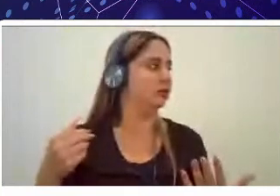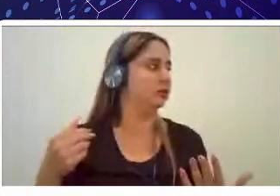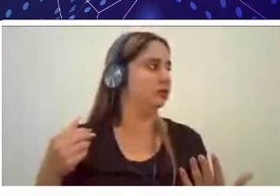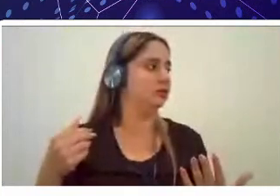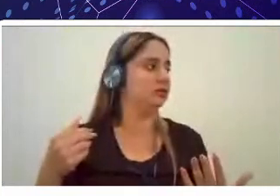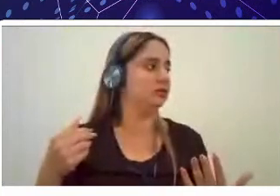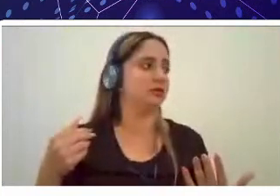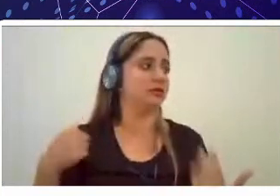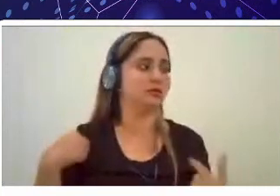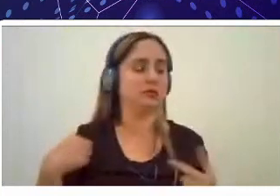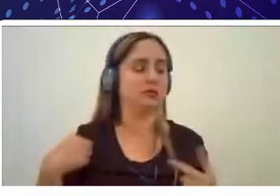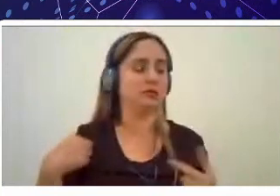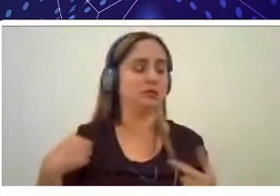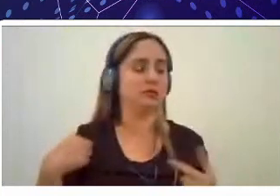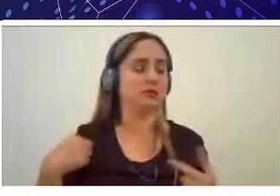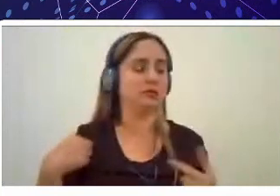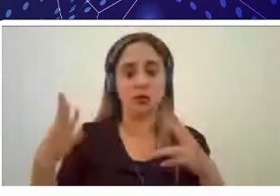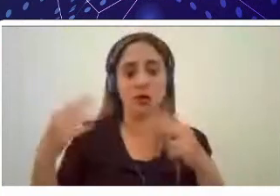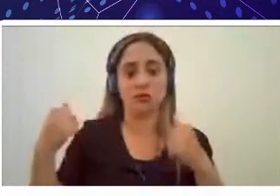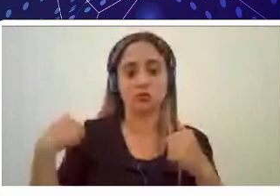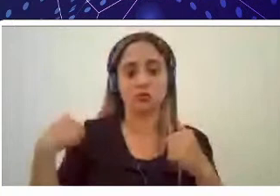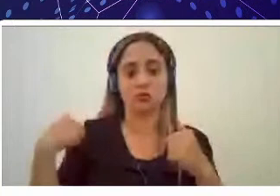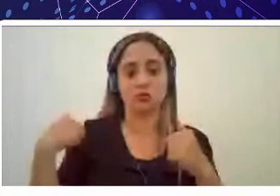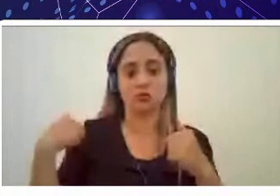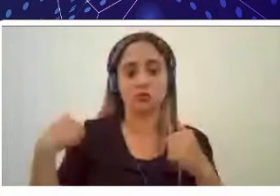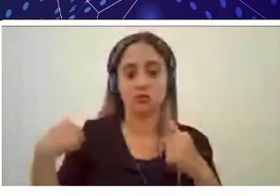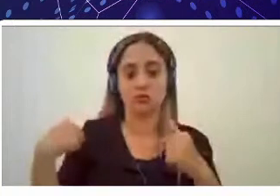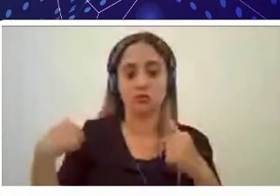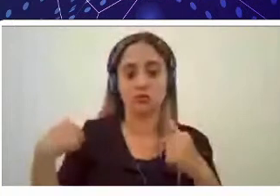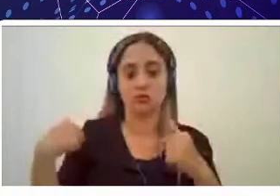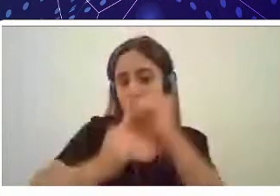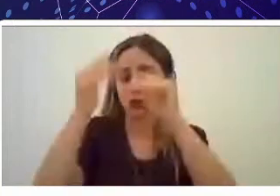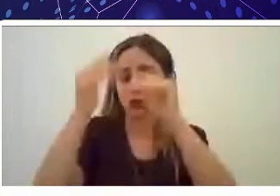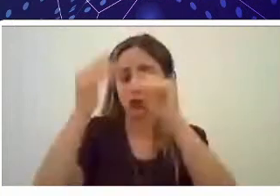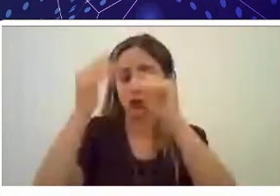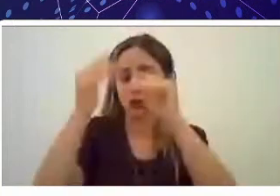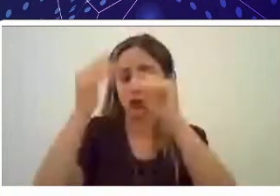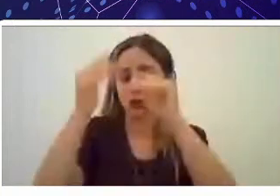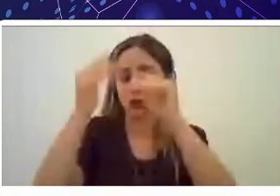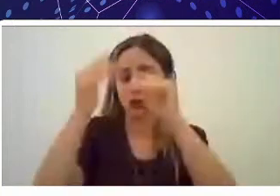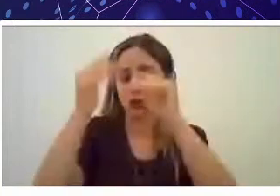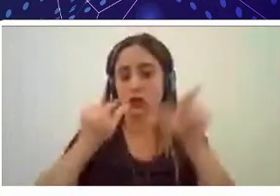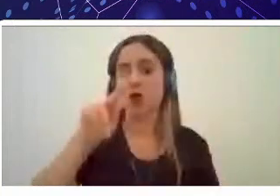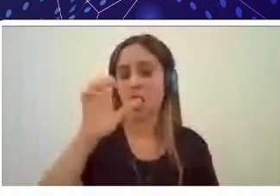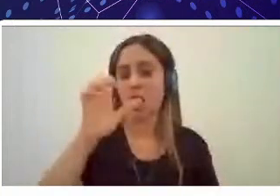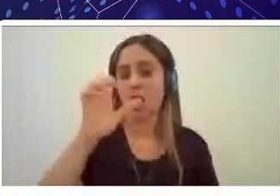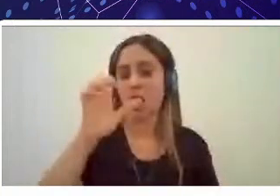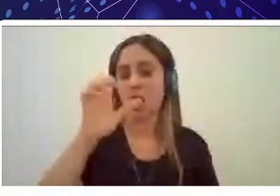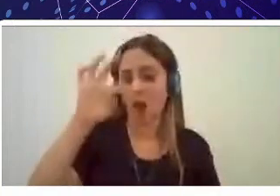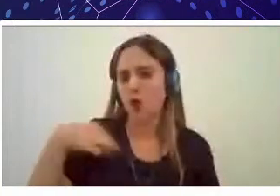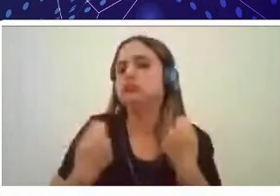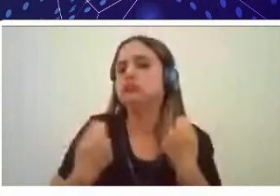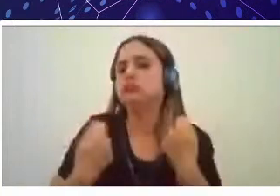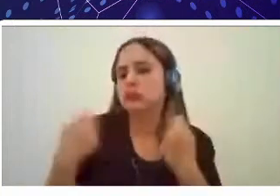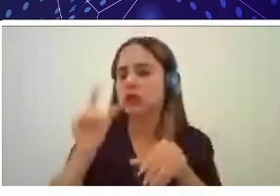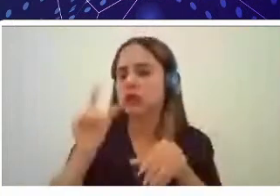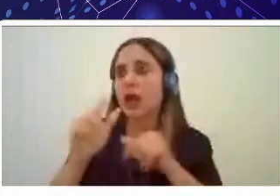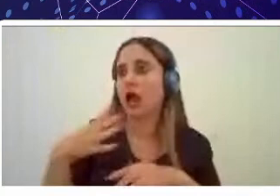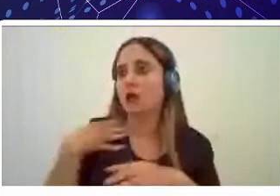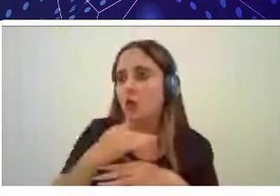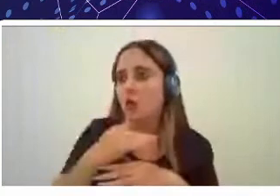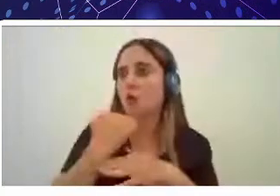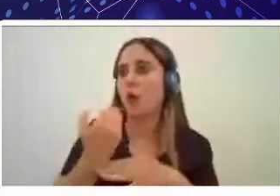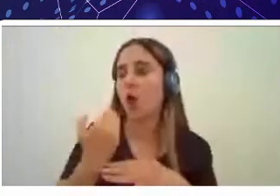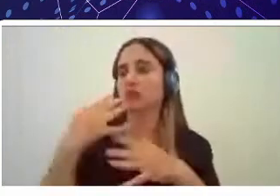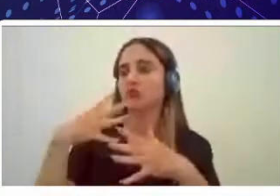Professor, eu preciso trabalhar na parte de frigorífico, eu gosto dessa parte de tecnologia, de embalagens, de qualidade do pescado. Eu